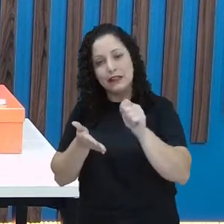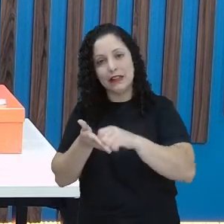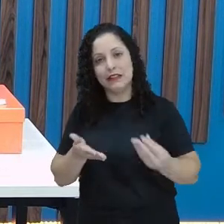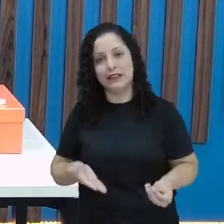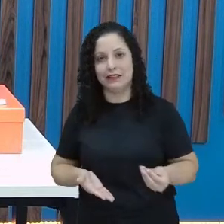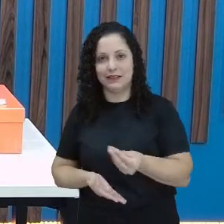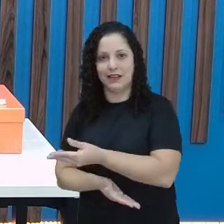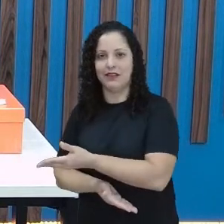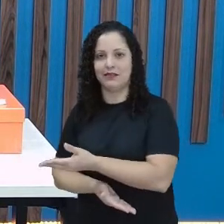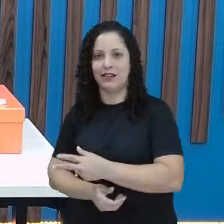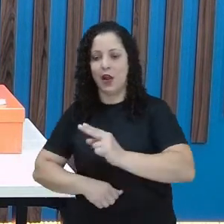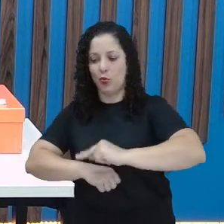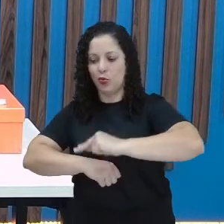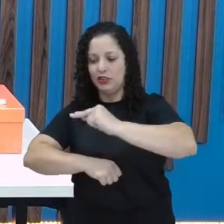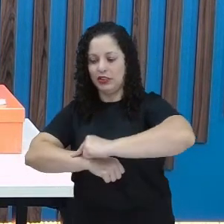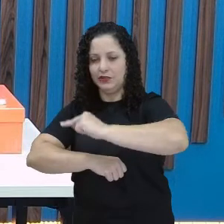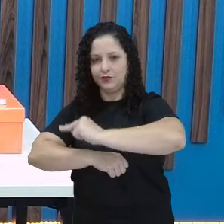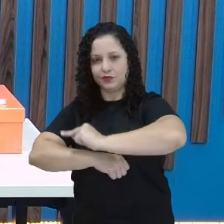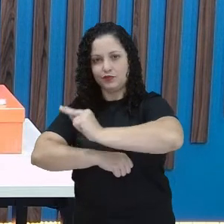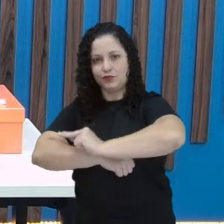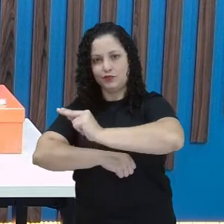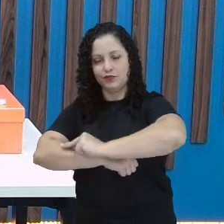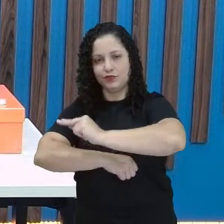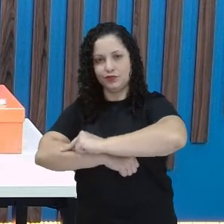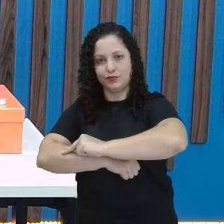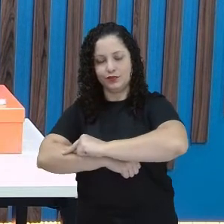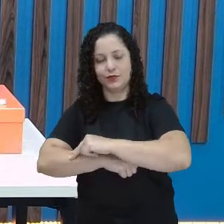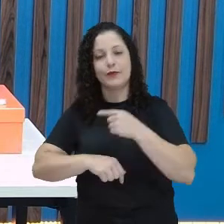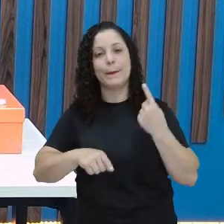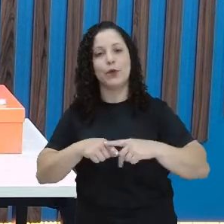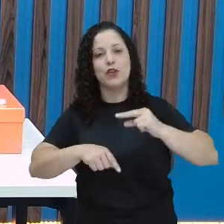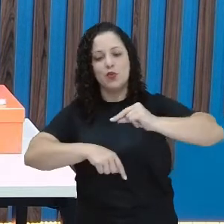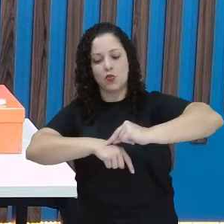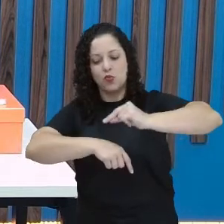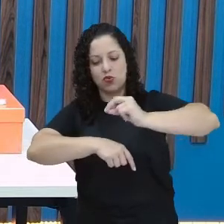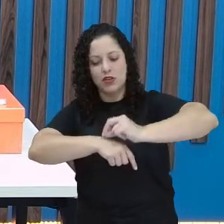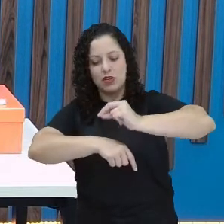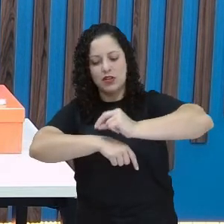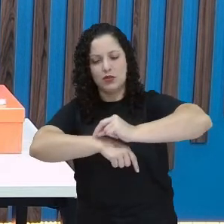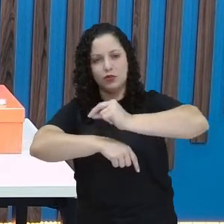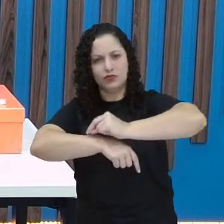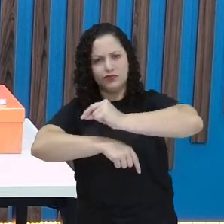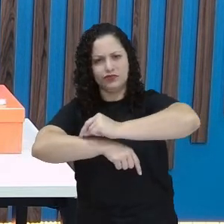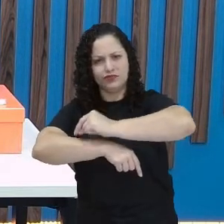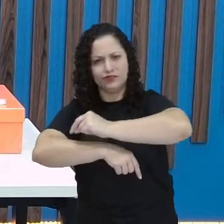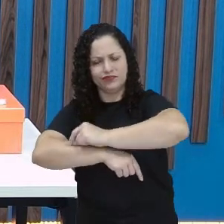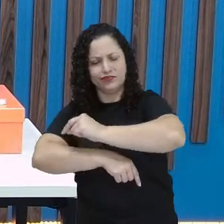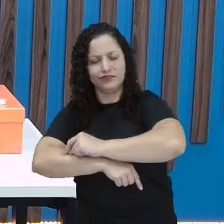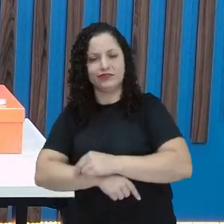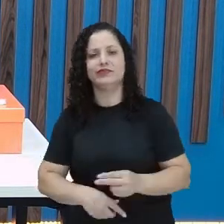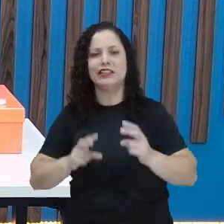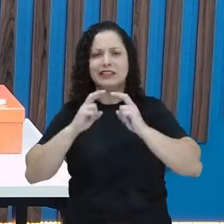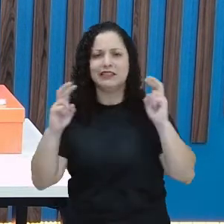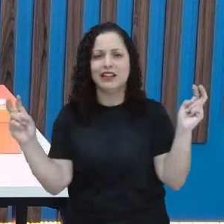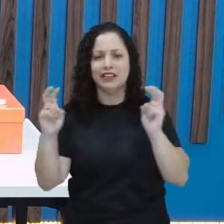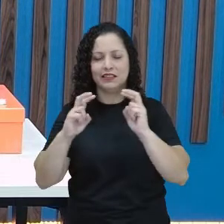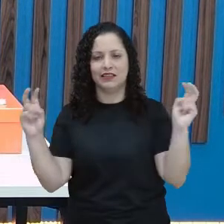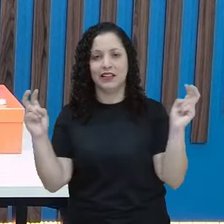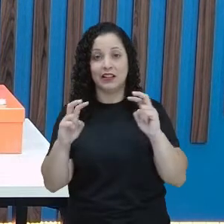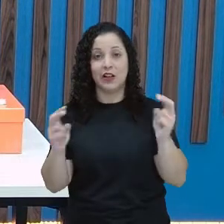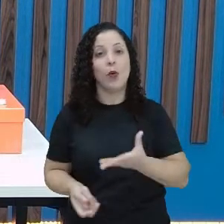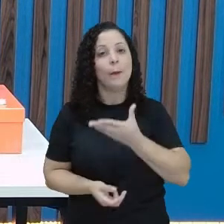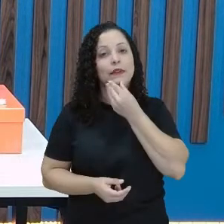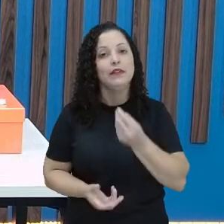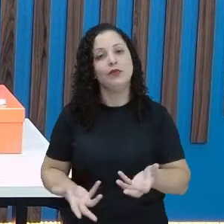estava fazendo a queixa dele para o Senhor Grilo, dizendo que não conseguia dormir. E a gente vai pensar no gênero